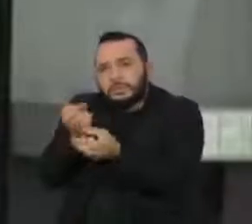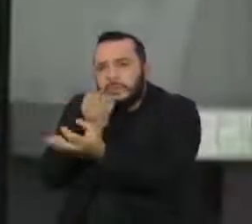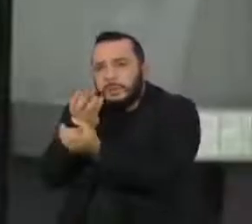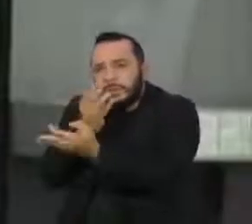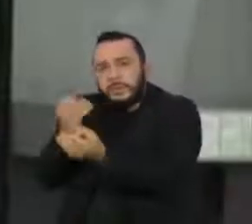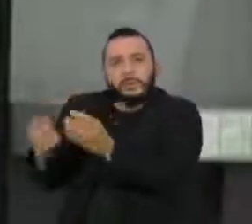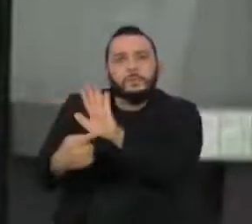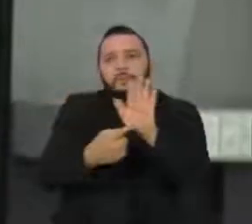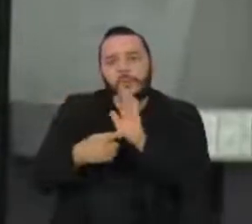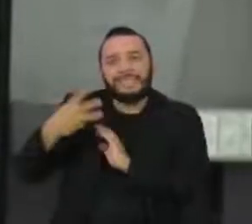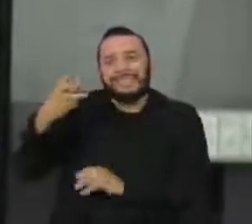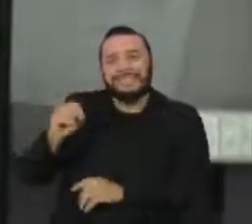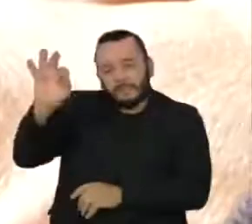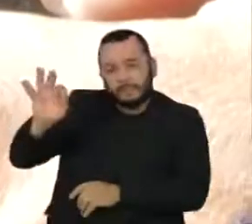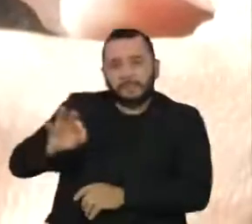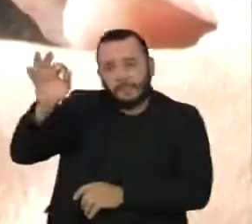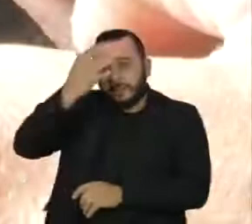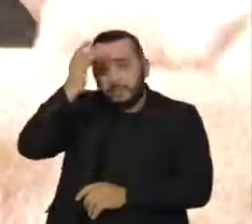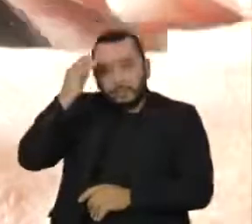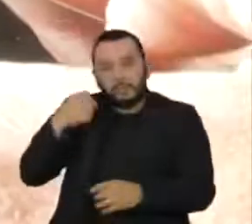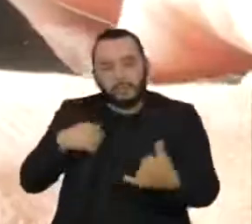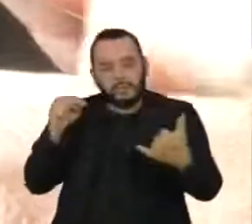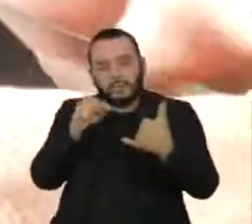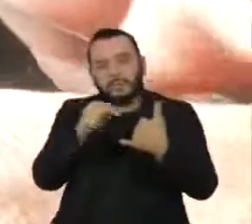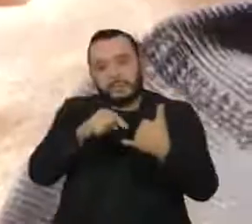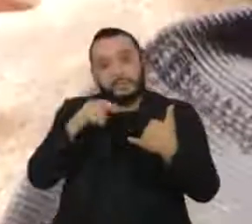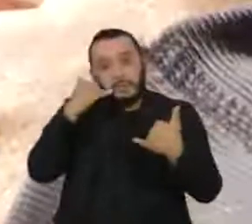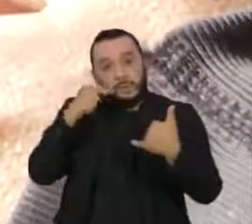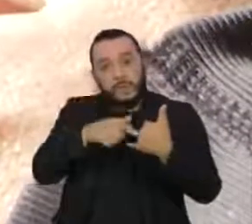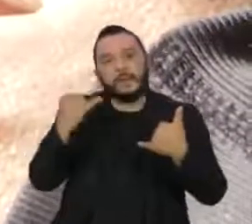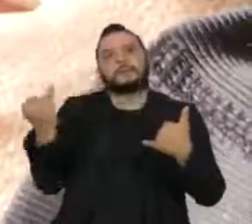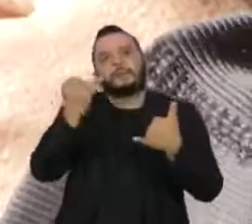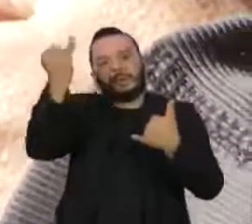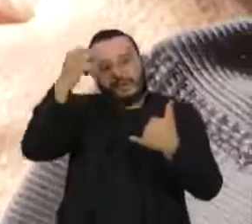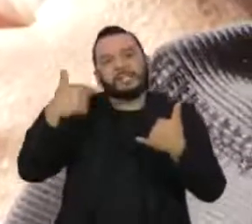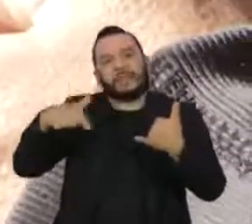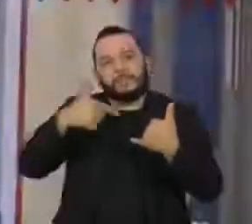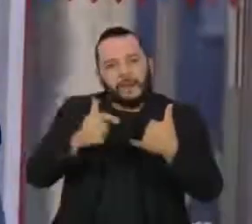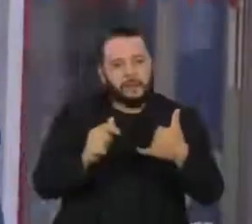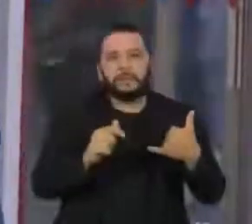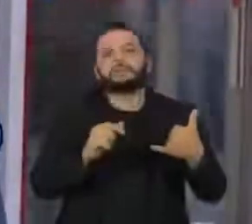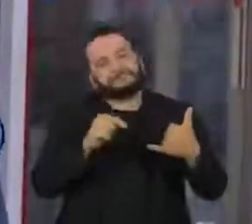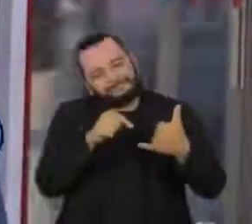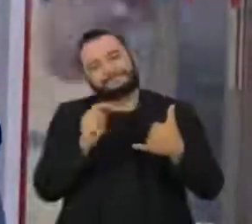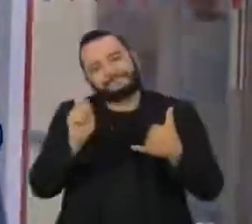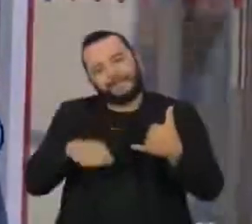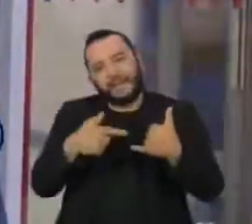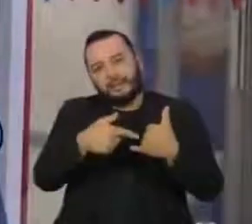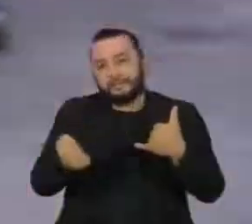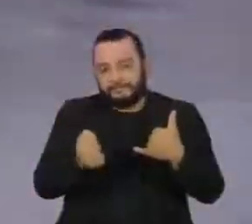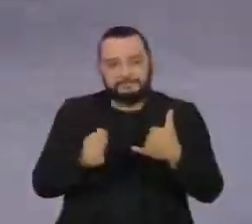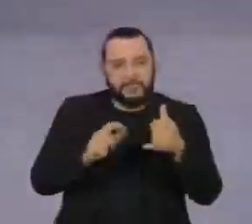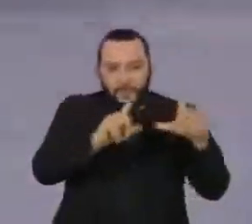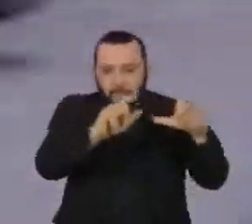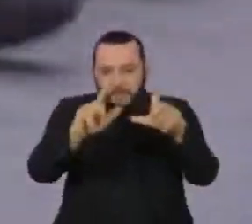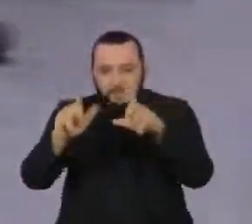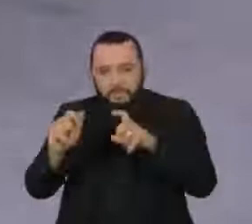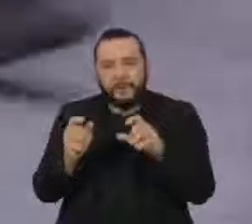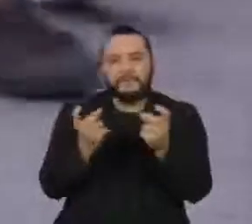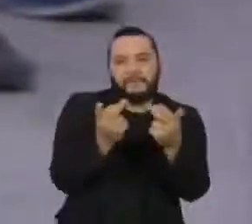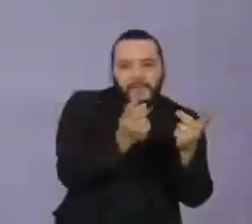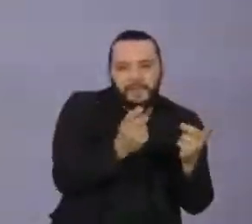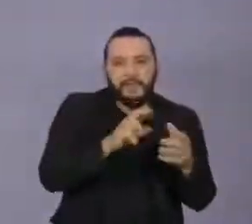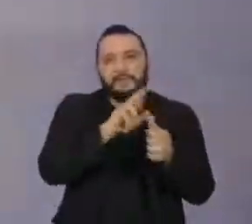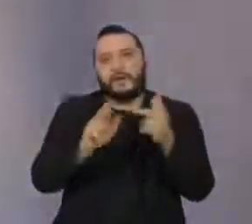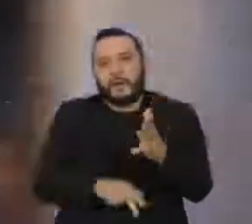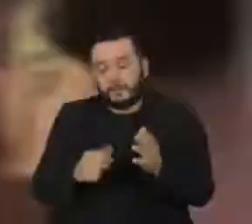% dos pesquisados veem o celular como uma ferramenta indispensável de trabalho. Para os 2 mil pesquisados, essa importância